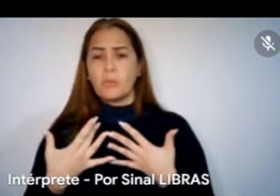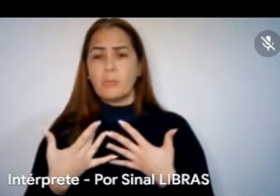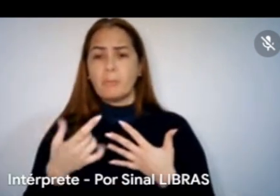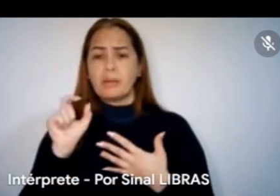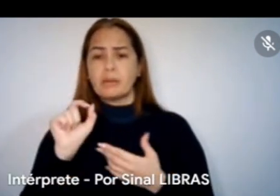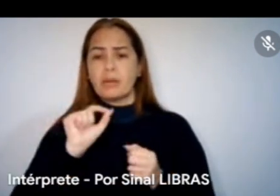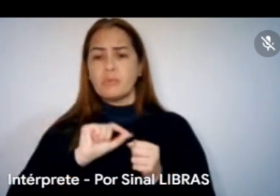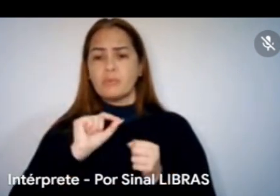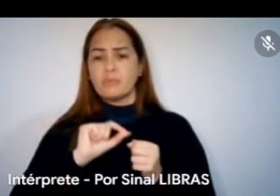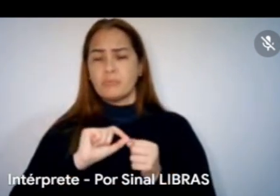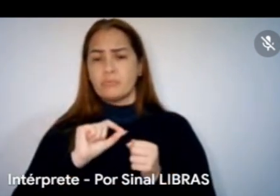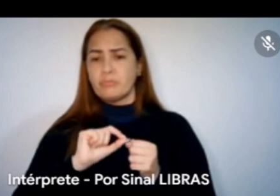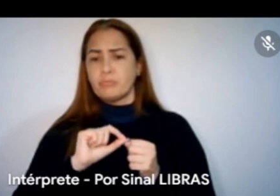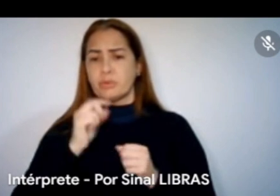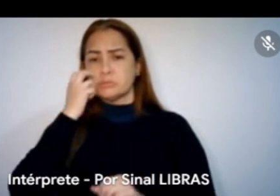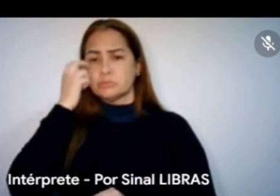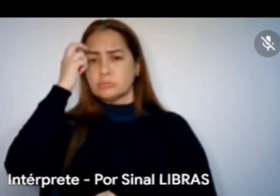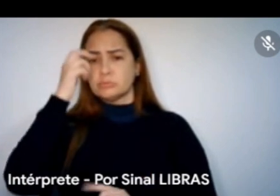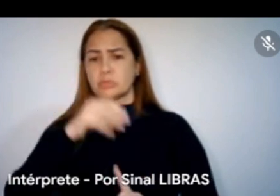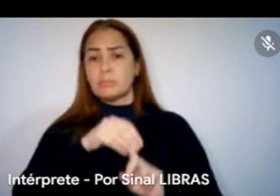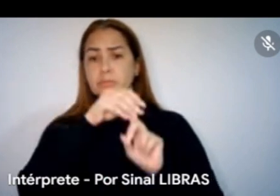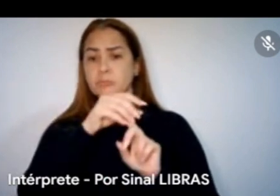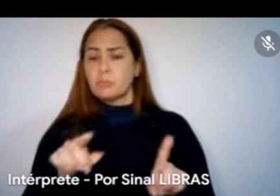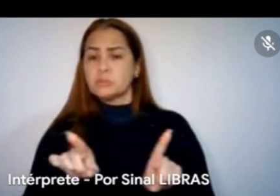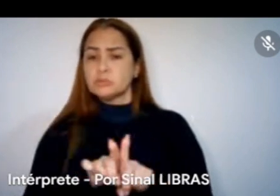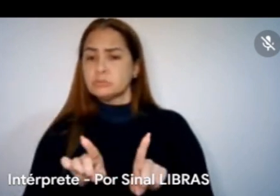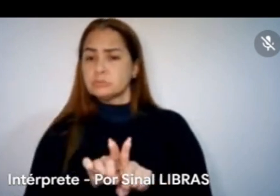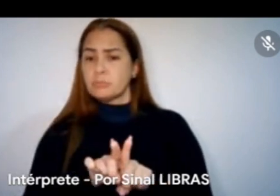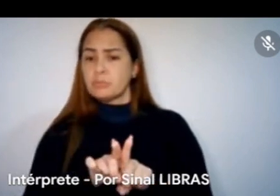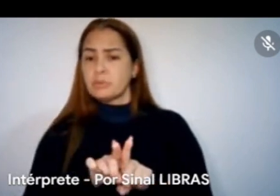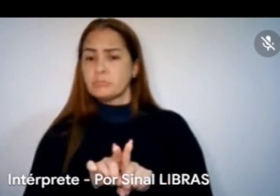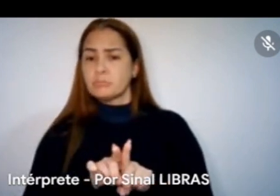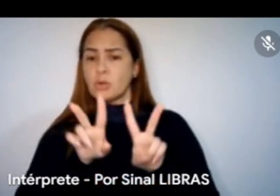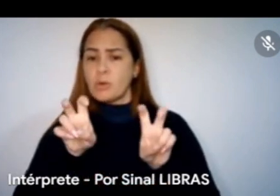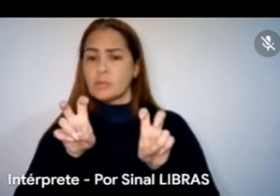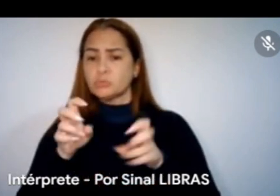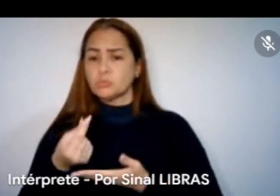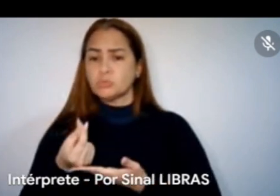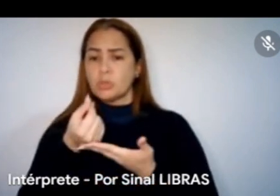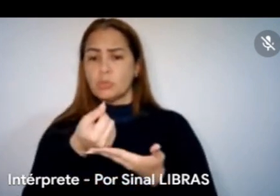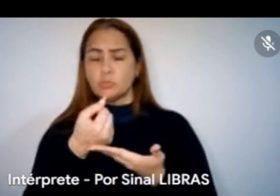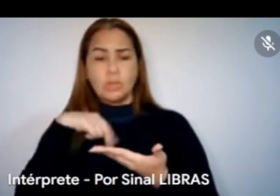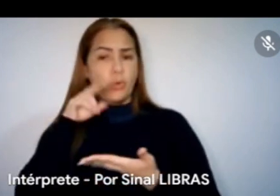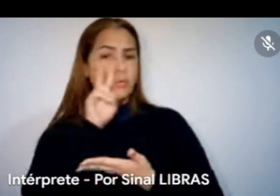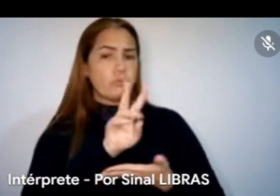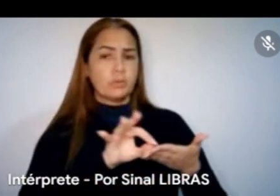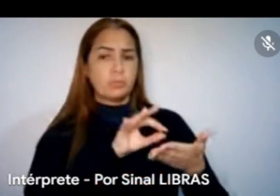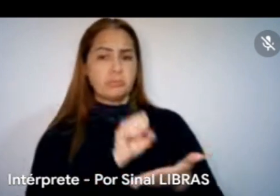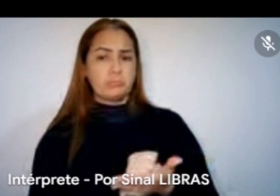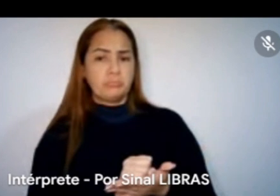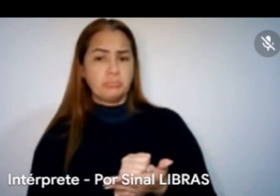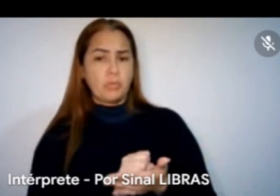Principalmente em relação a... Também em relação aos recursos. Eu vi lá no formulário um determinado valor,